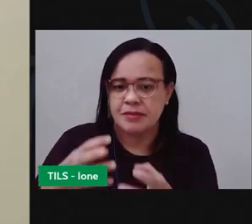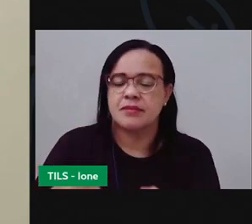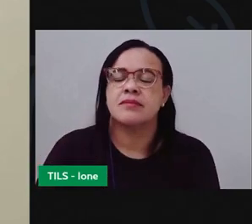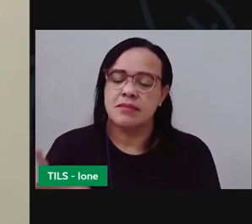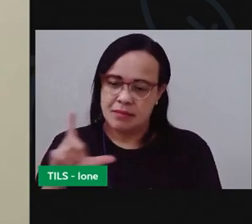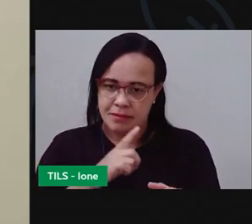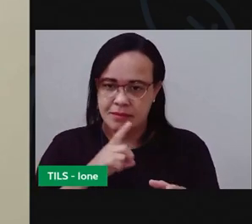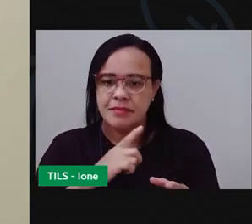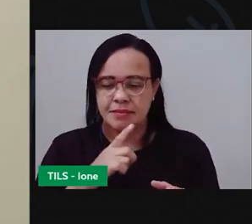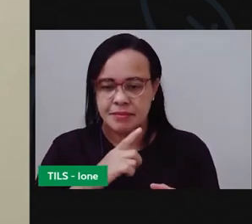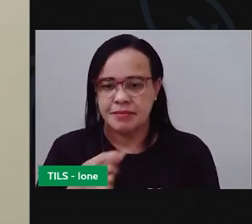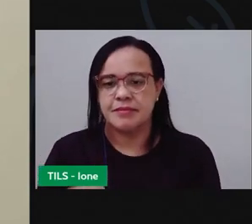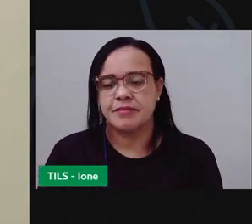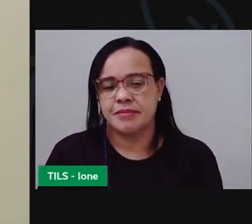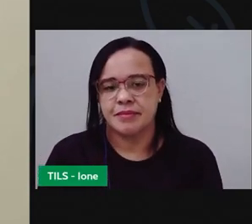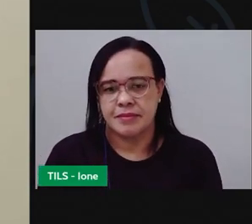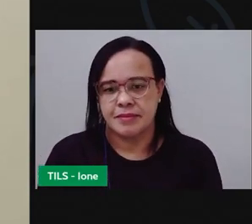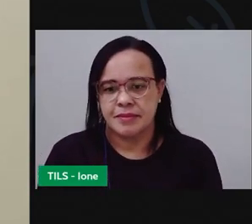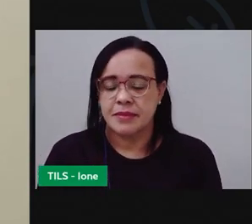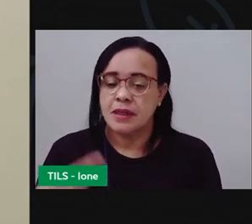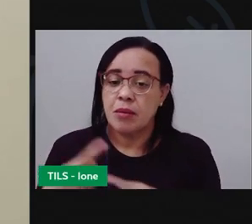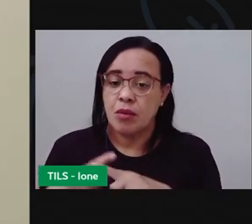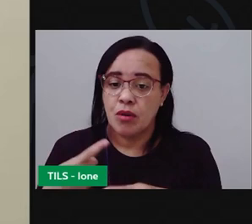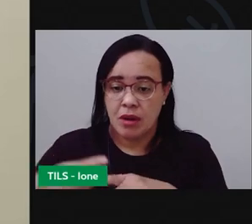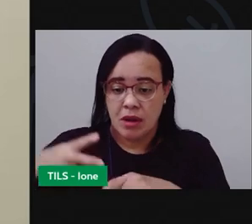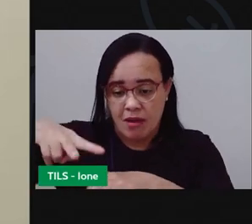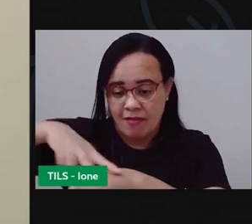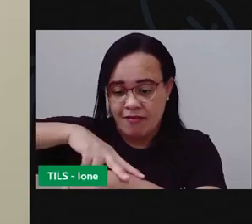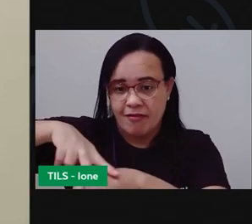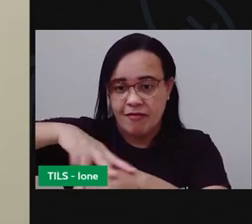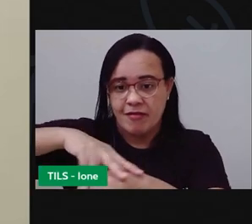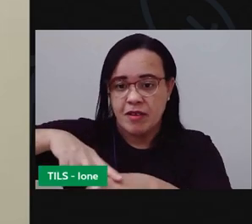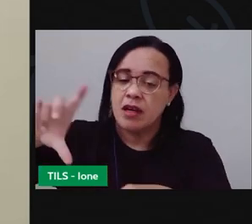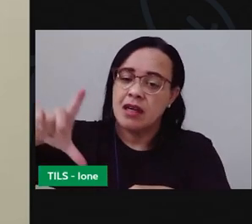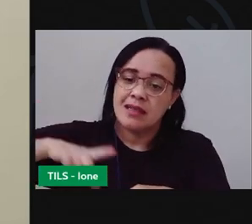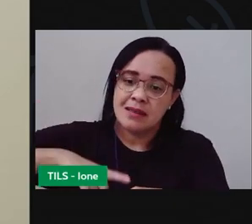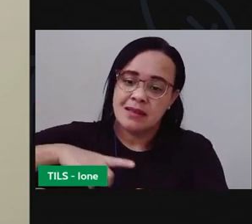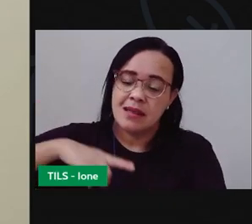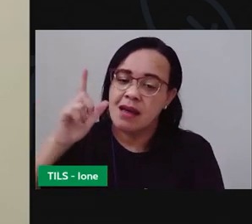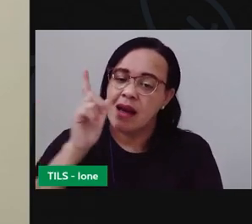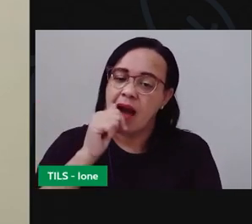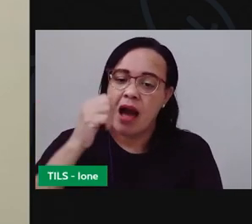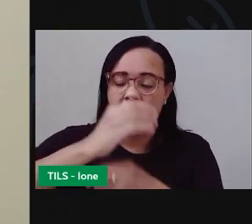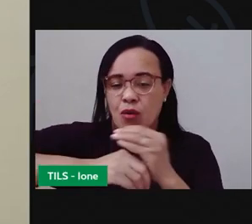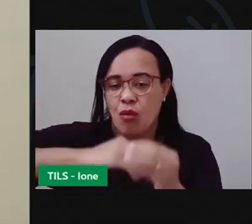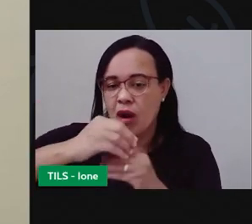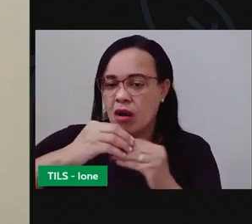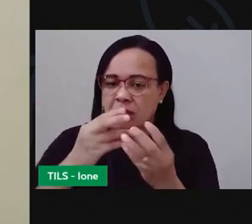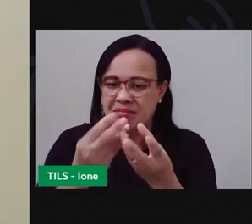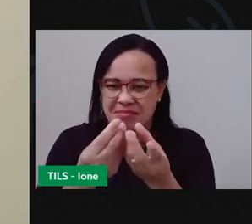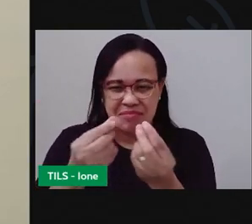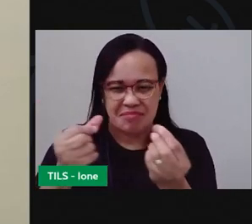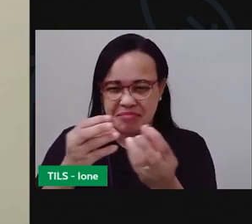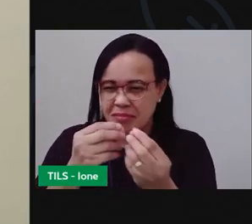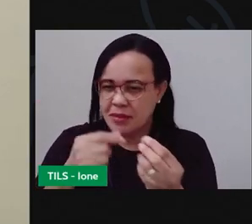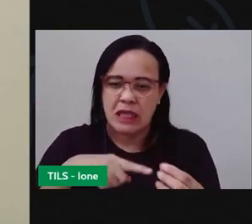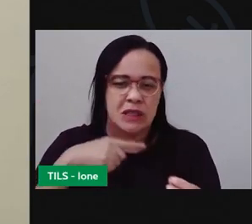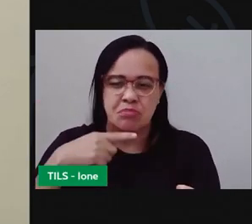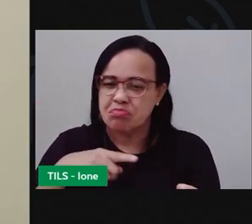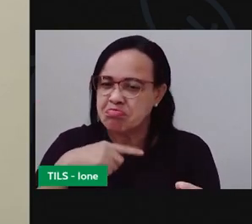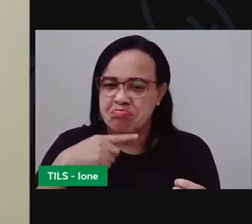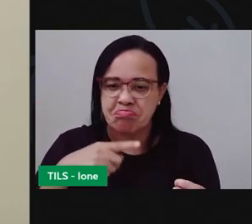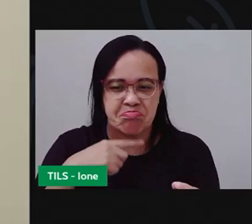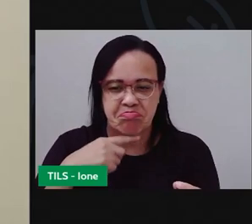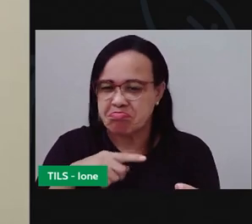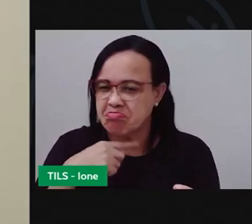folhas verdes tem umidade e se tiver umidade na sua compostagem vai surgir